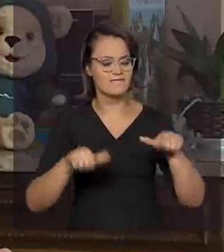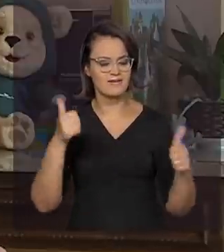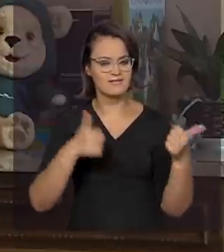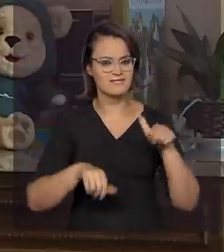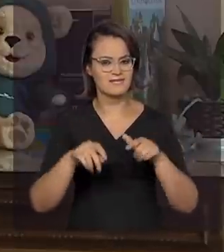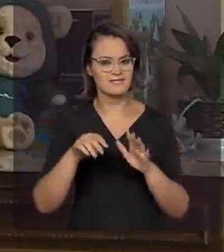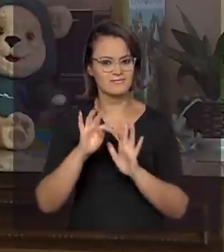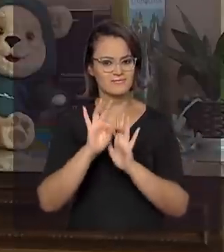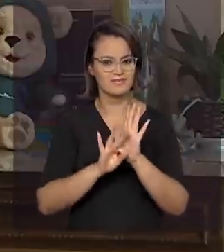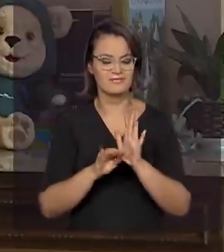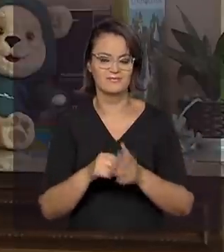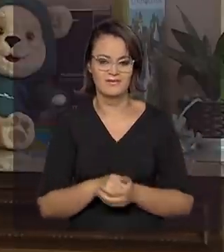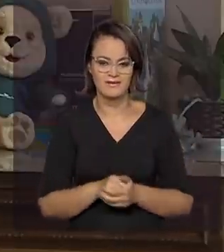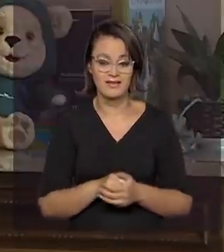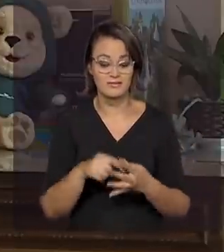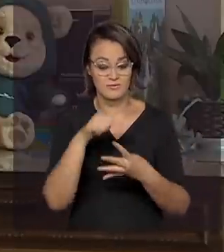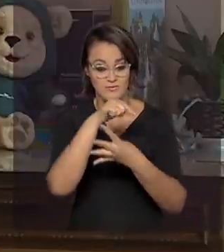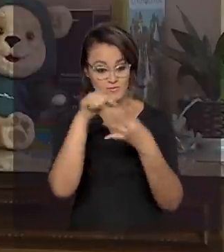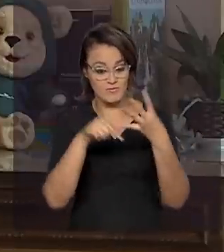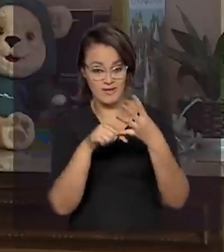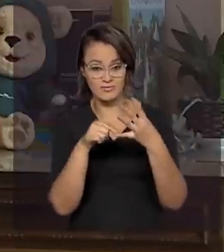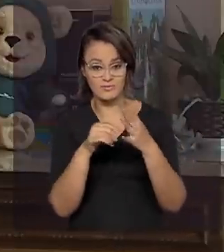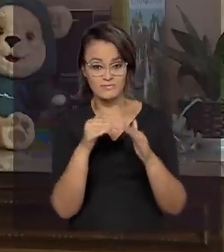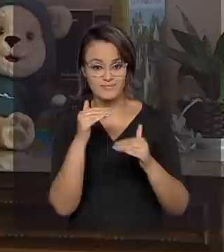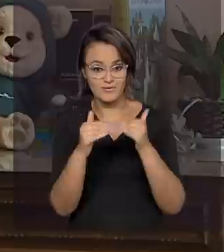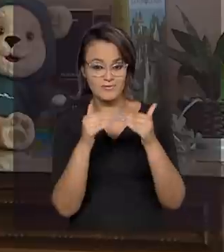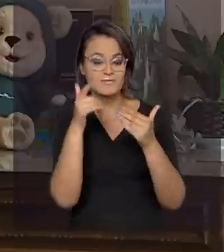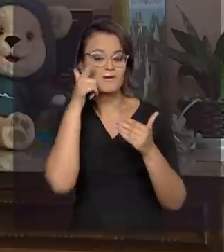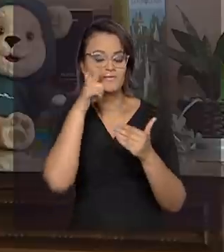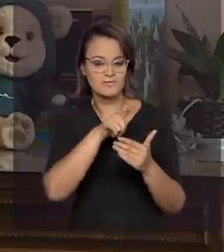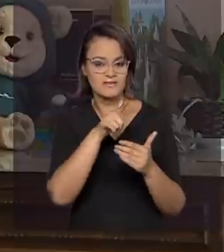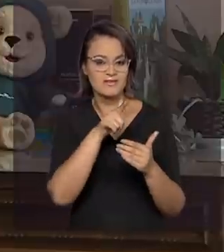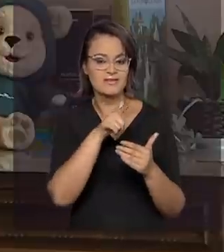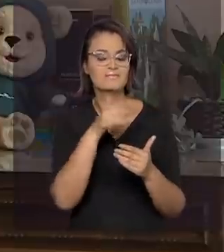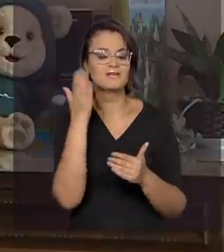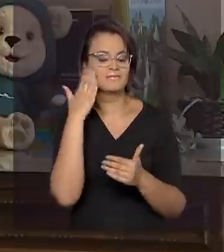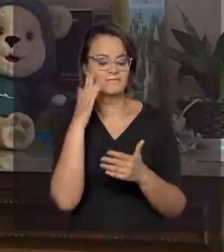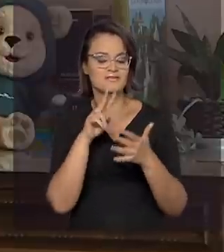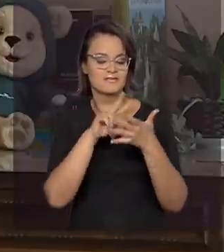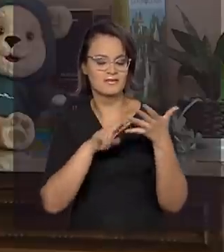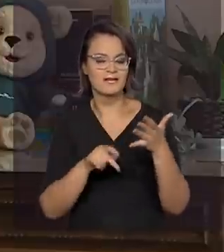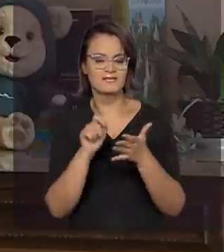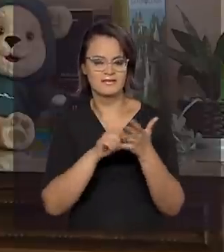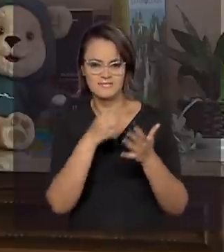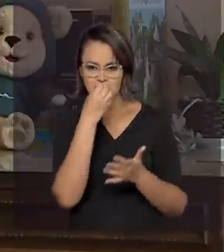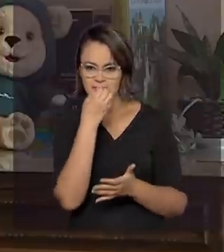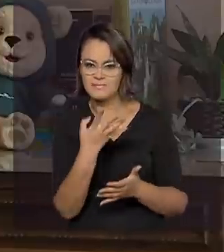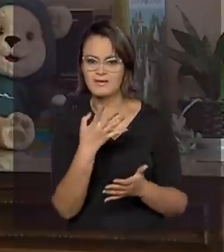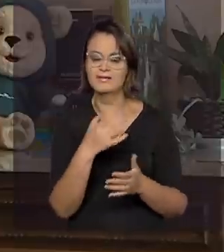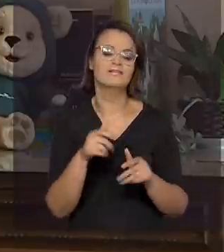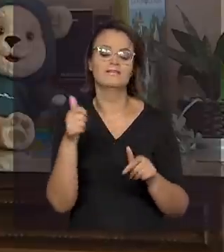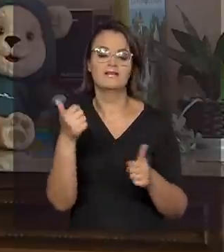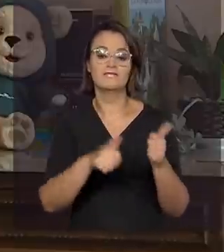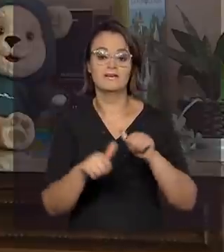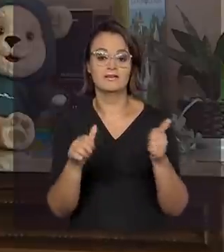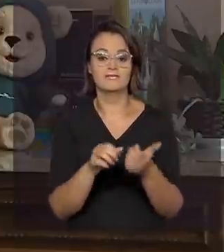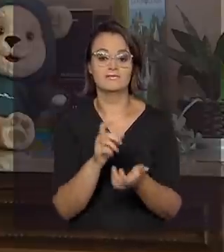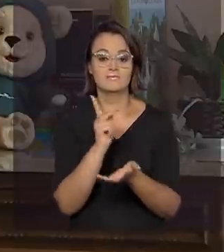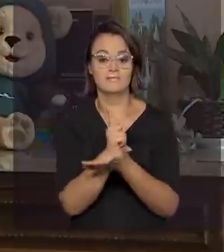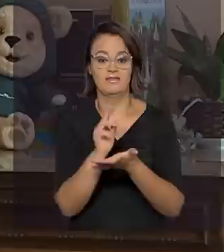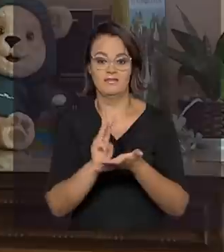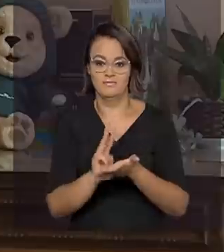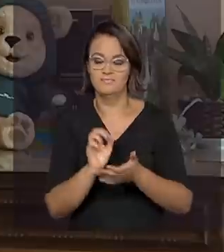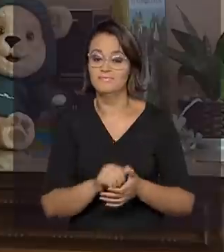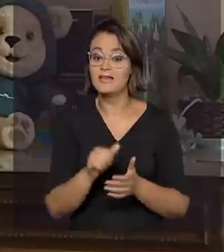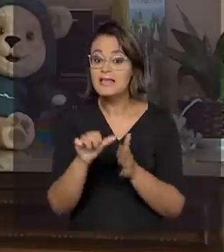do texto. Então, são esses os quatro processos gerais levados em consideração nas avaliações do PEARLS. Então, pela primeira